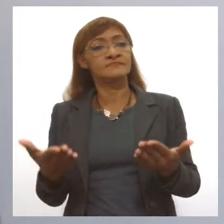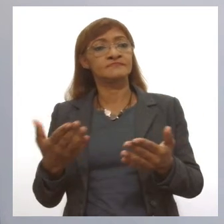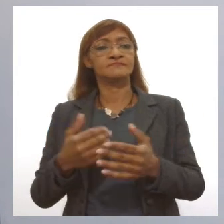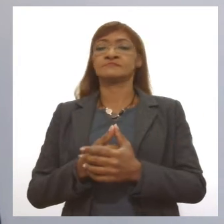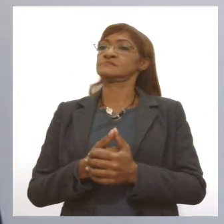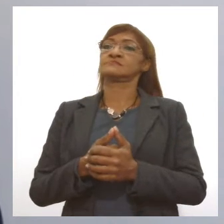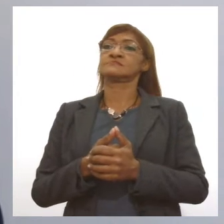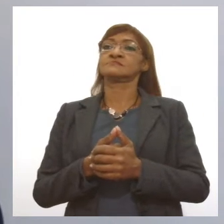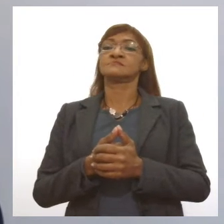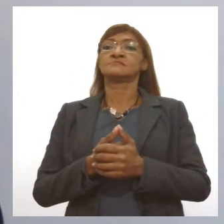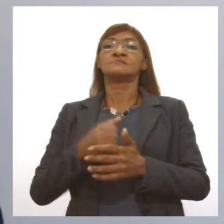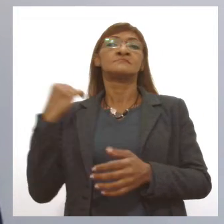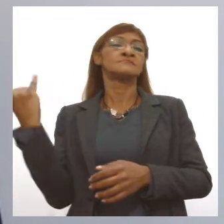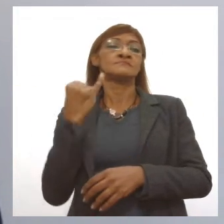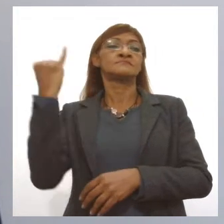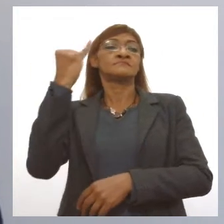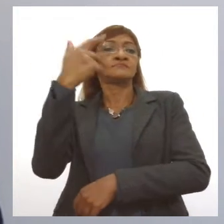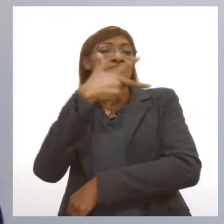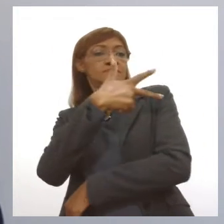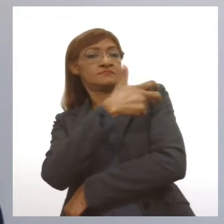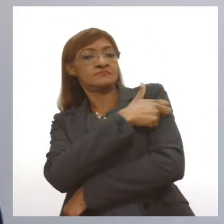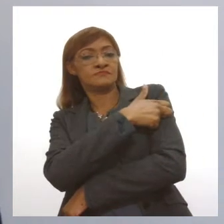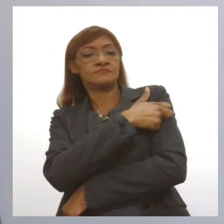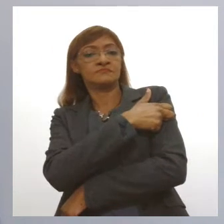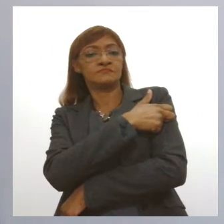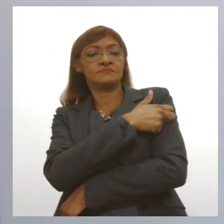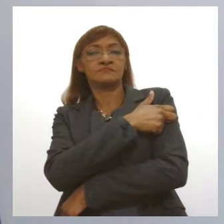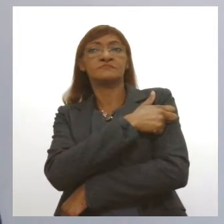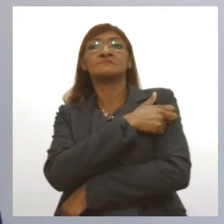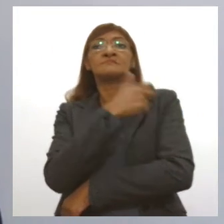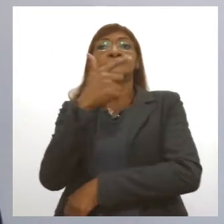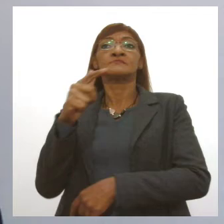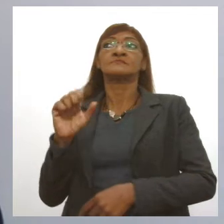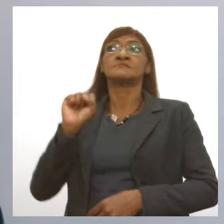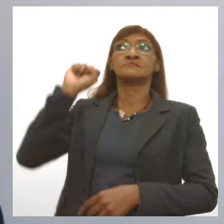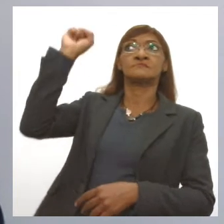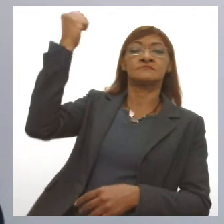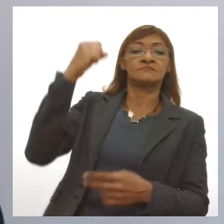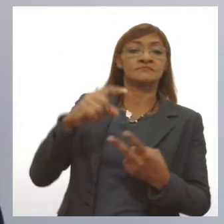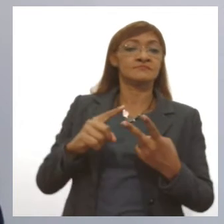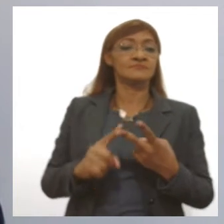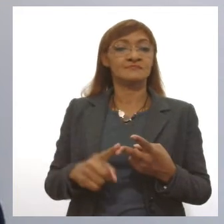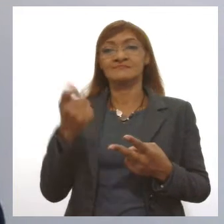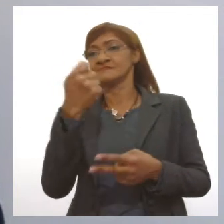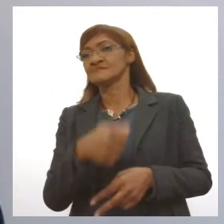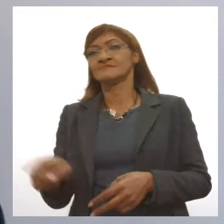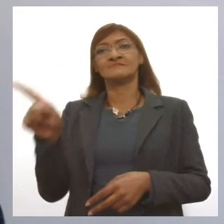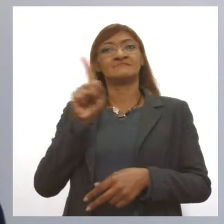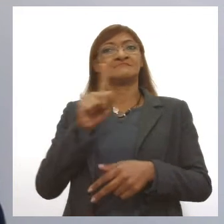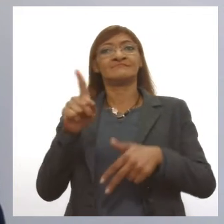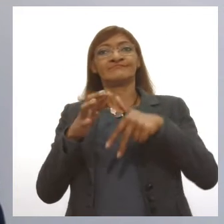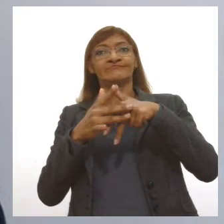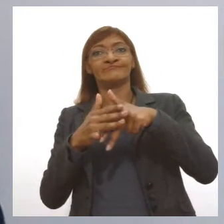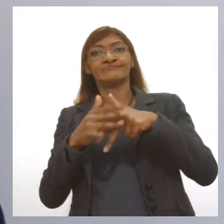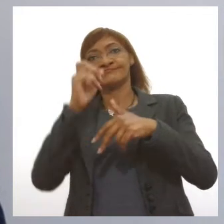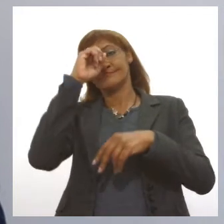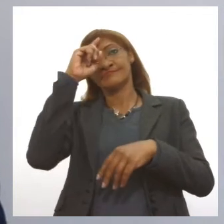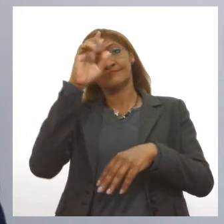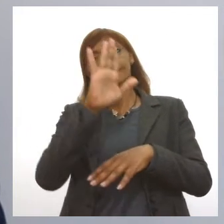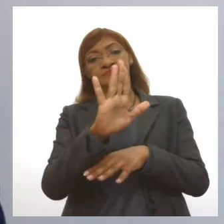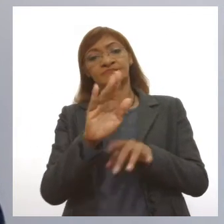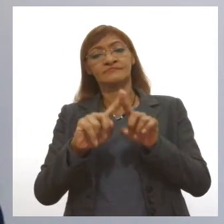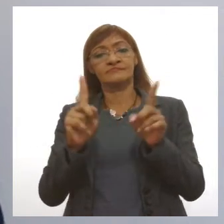tomar vacina vai lhe proteger para formas graves, principalmente, você não vai precisar se internar, mas você pode continuar